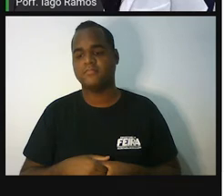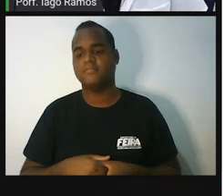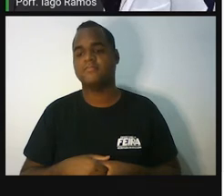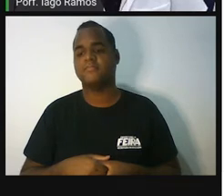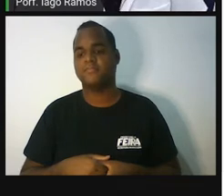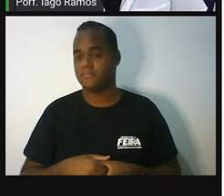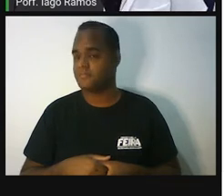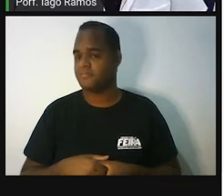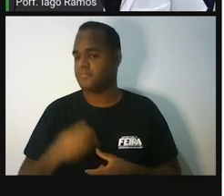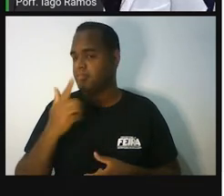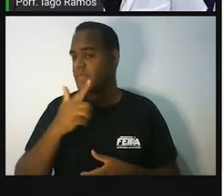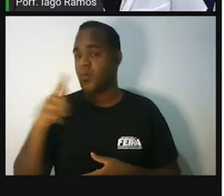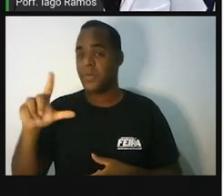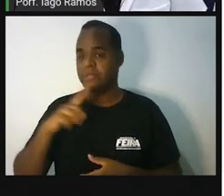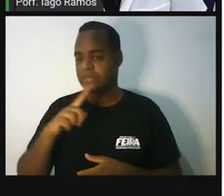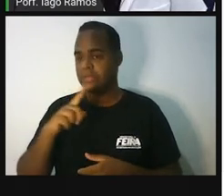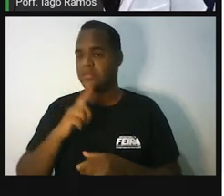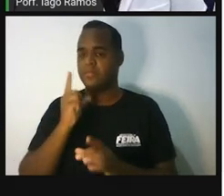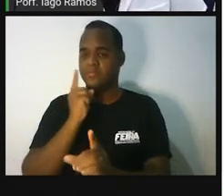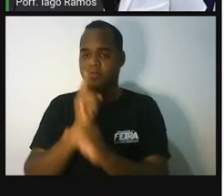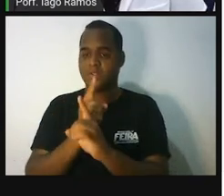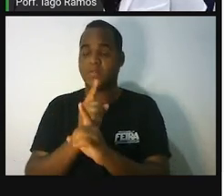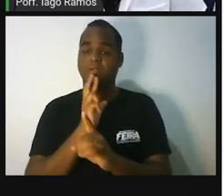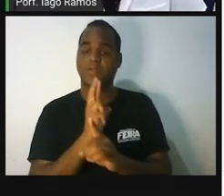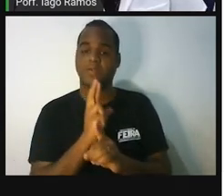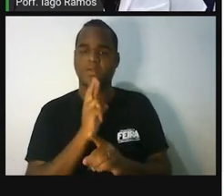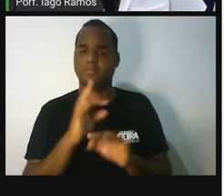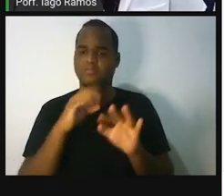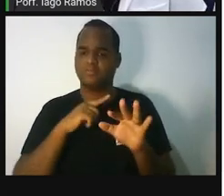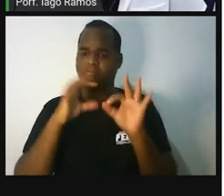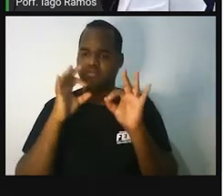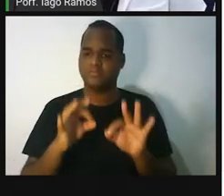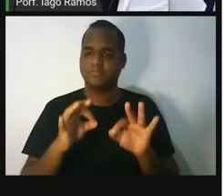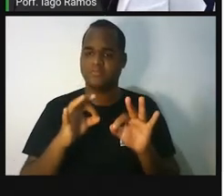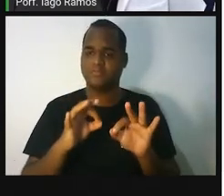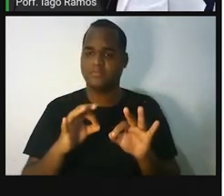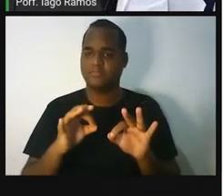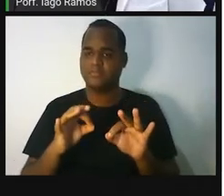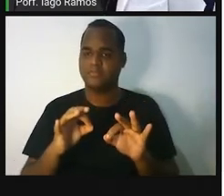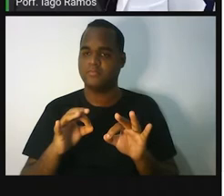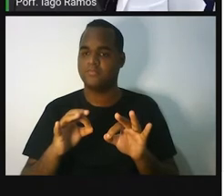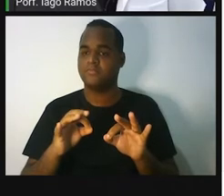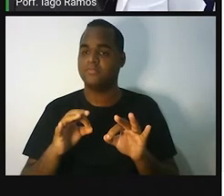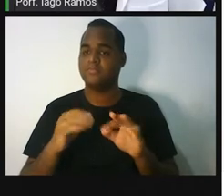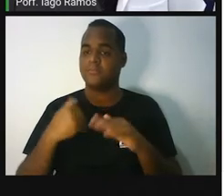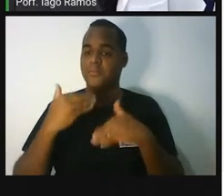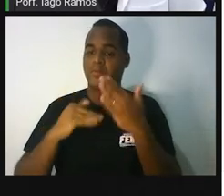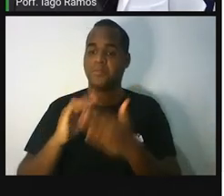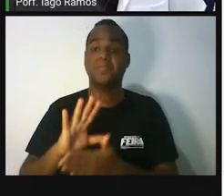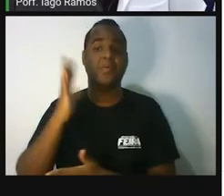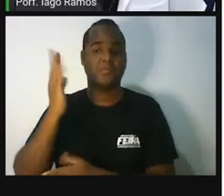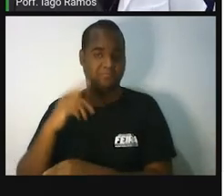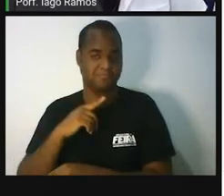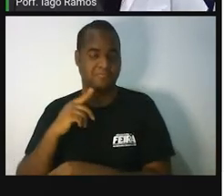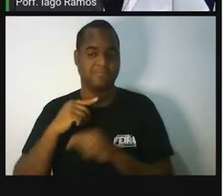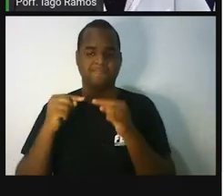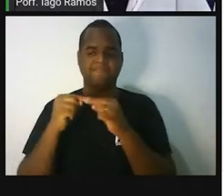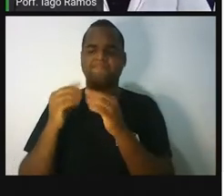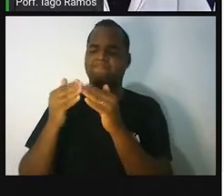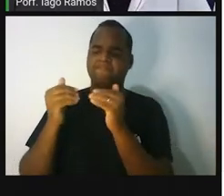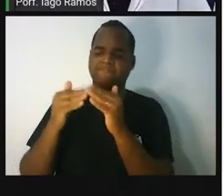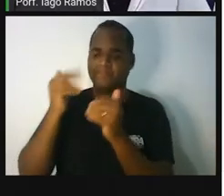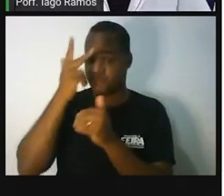Pronto! Ela achou outro resultado, tá vendo? Nesse segundo passo, ela achou outro resultado. Então, o é vai acontecer? Você vai pedir para essa pessoa